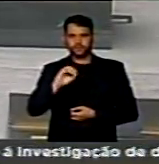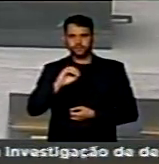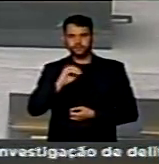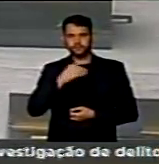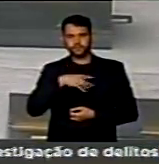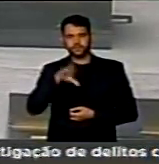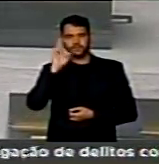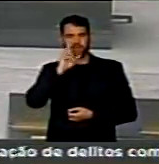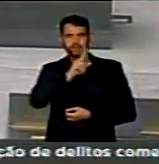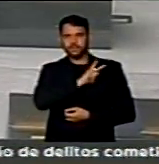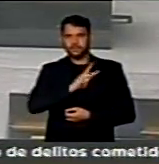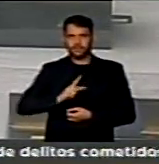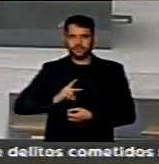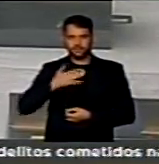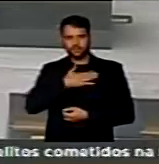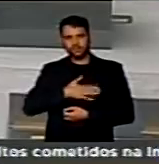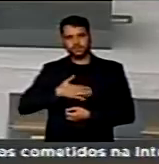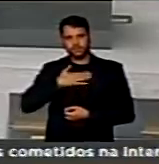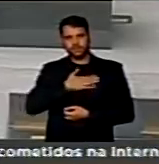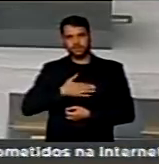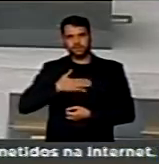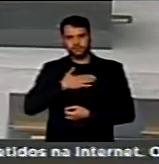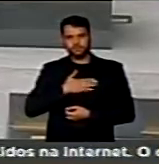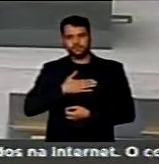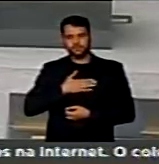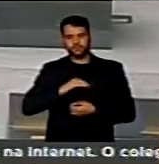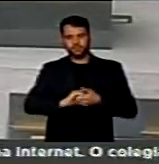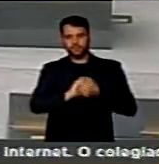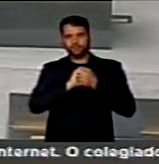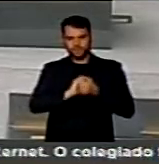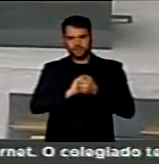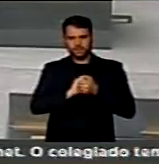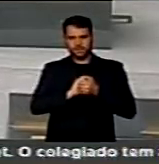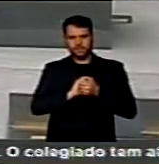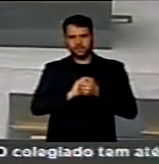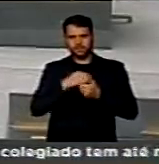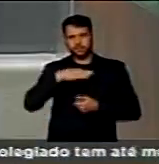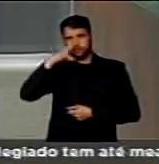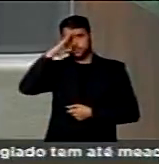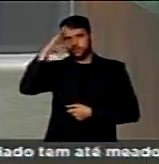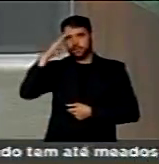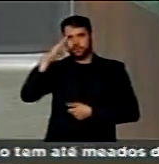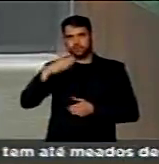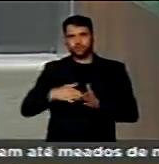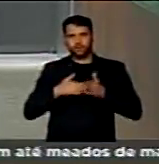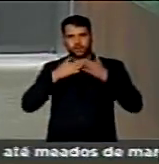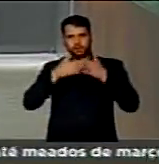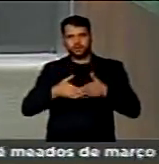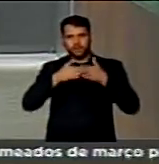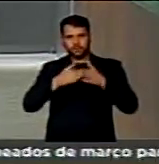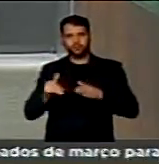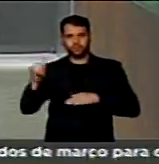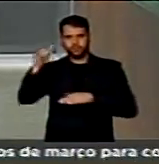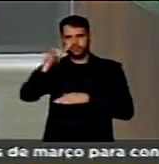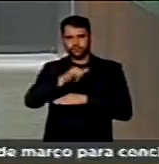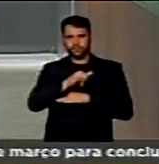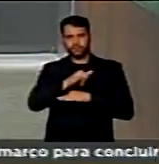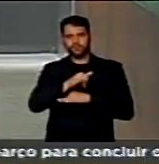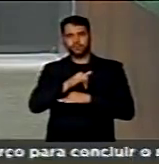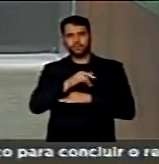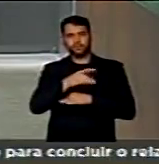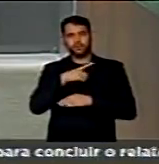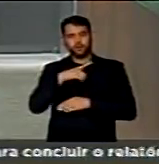Senhor Presidente, eu gostaria de cumprimentar as Forças Armadas, eu que sou oriundo do Exército